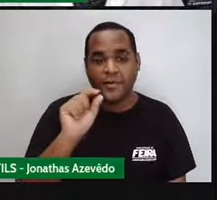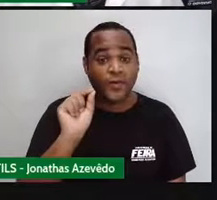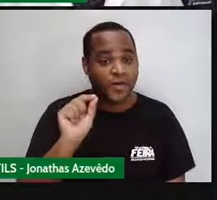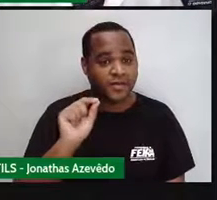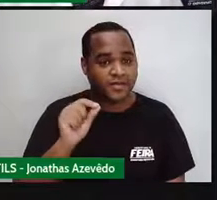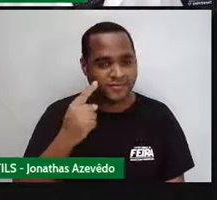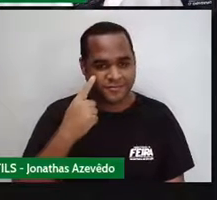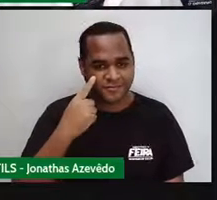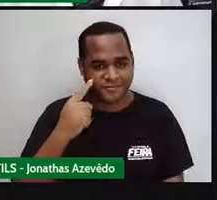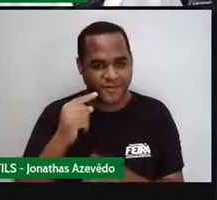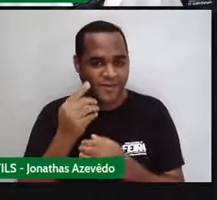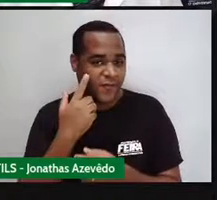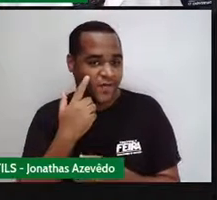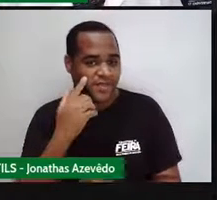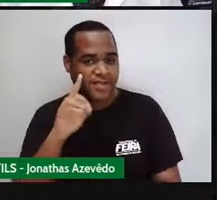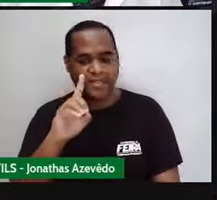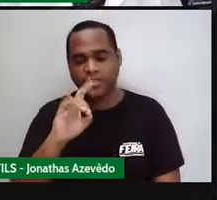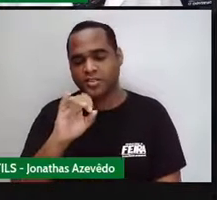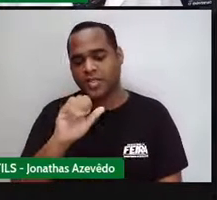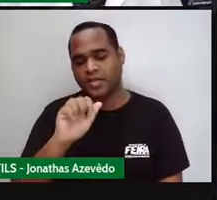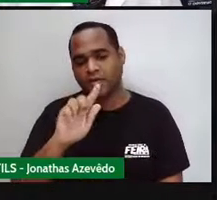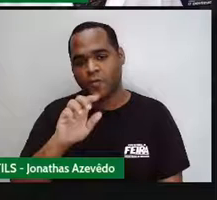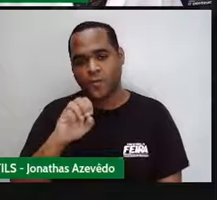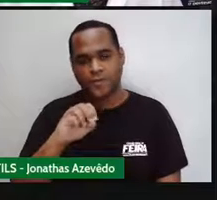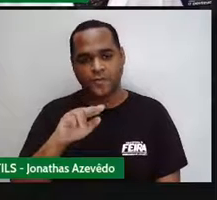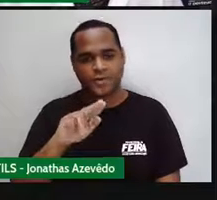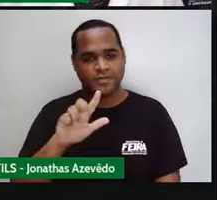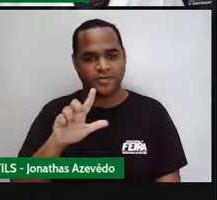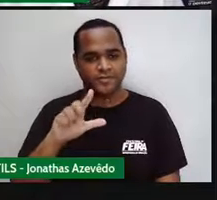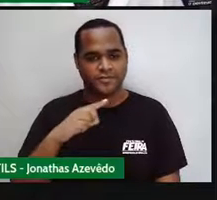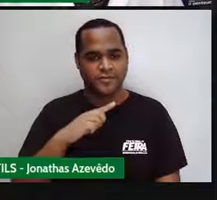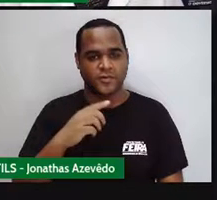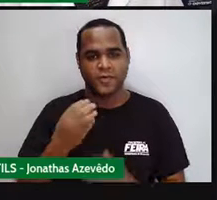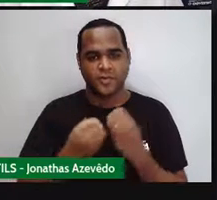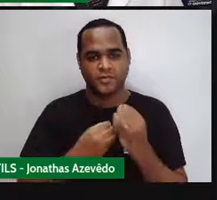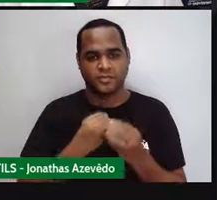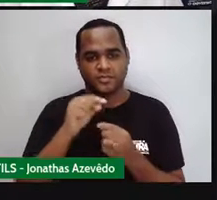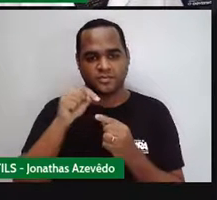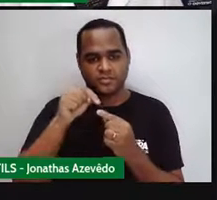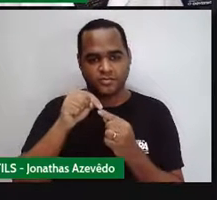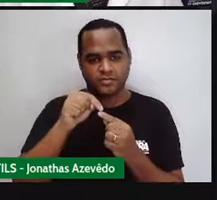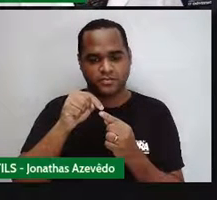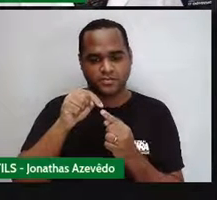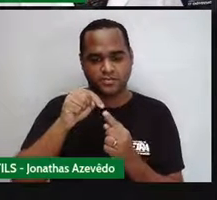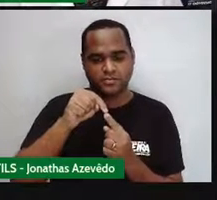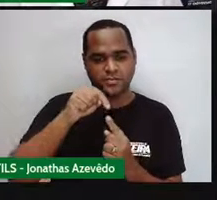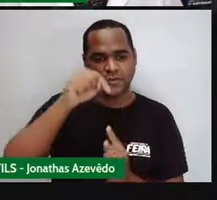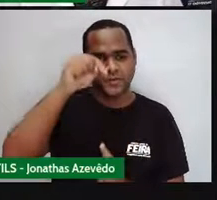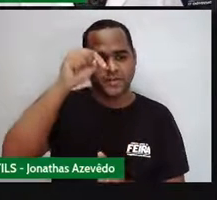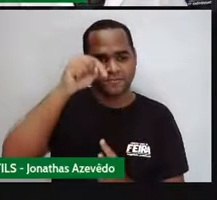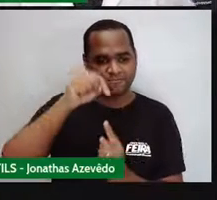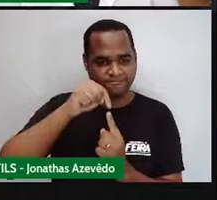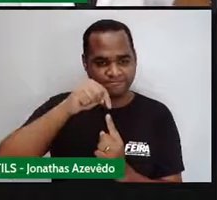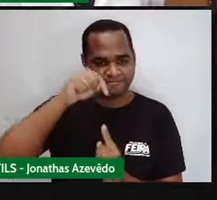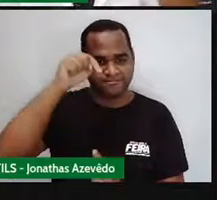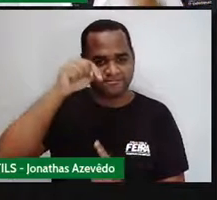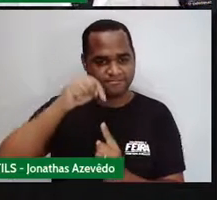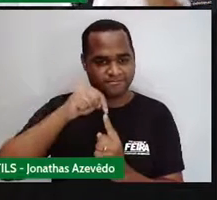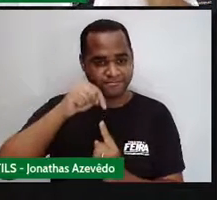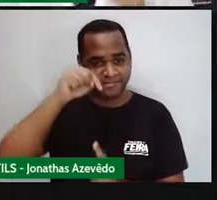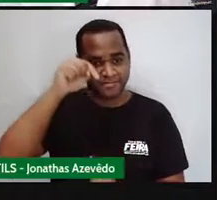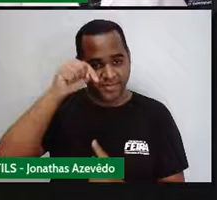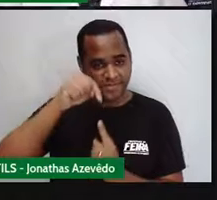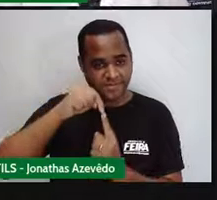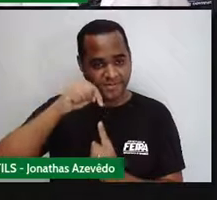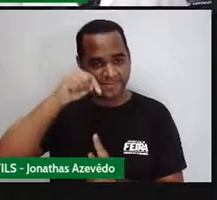as diagonais para ver se a gente consegue chegar lá. Ó, digamos que isso aqui seja essa diagonal que fica em pé,